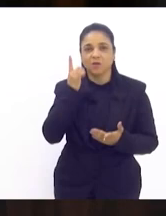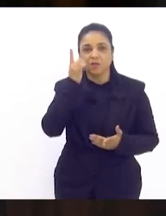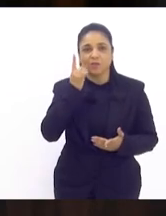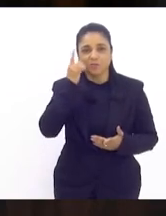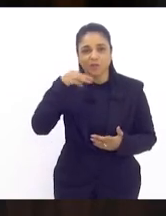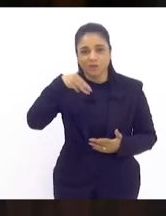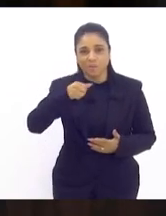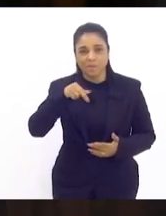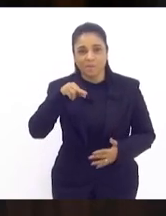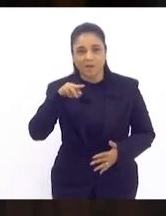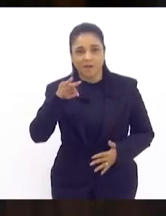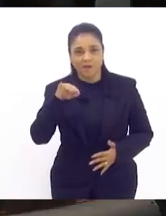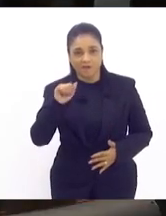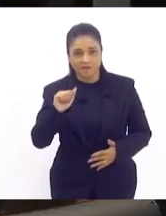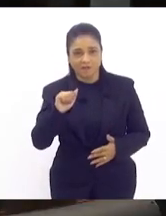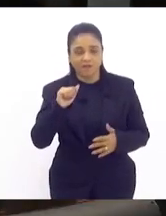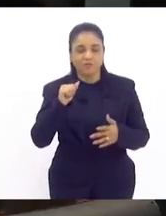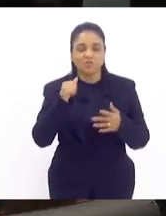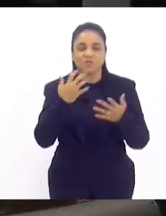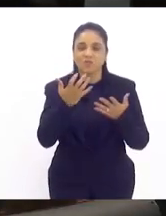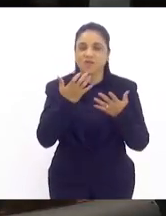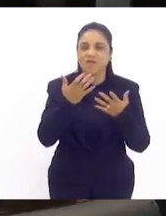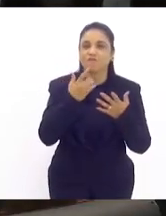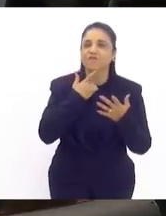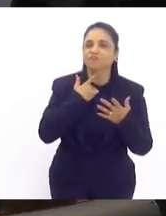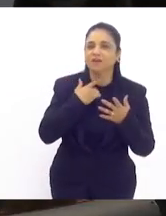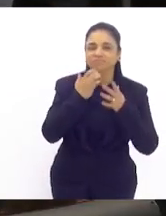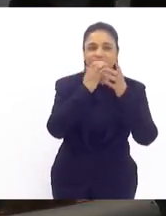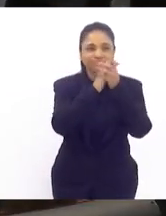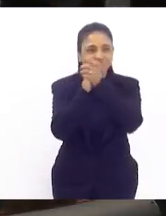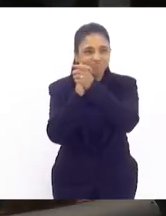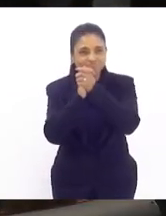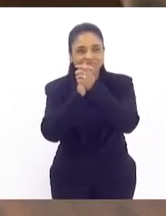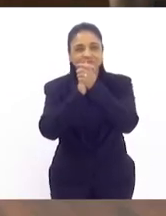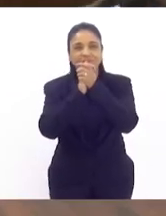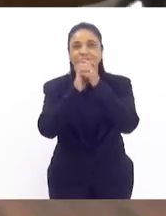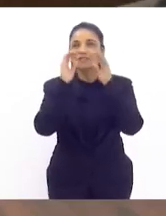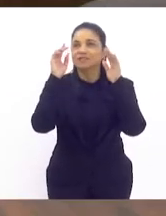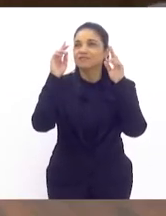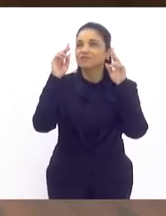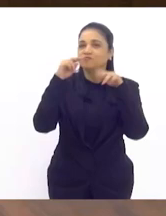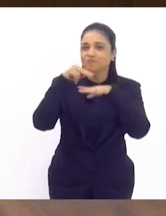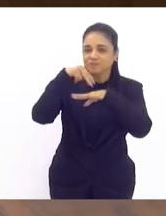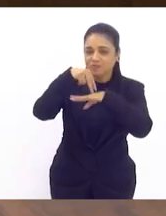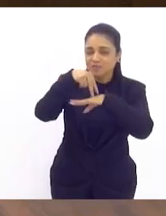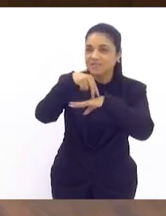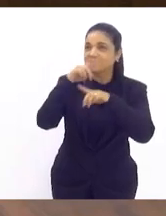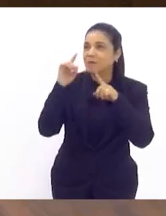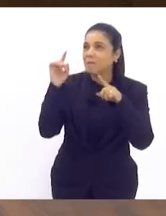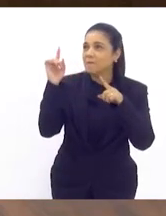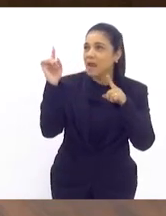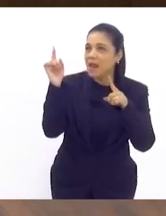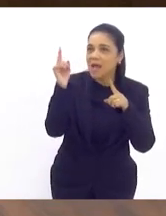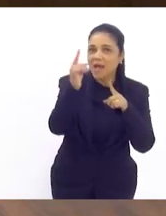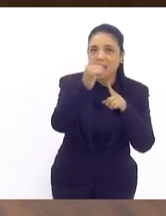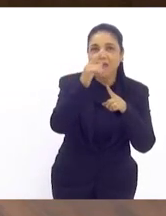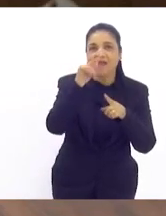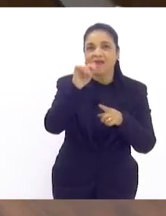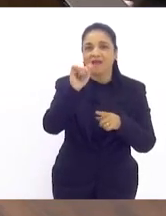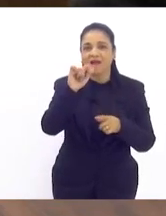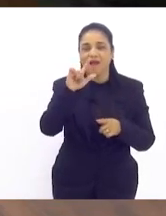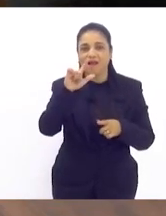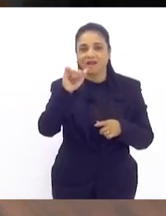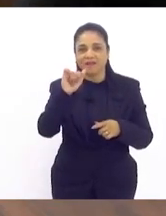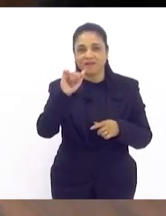saudar todo mundo que está na galeria dizer para vocês que os recebi inúmeras